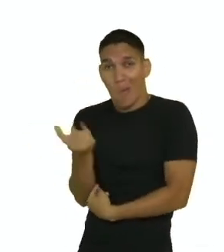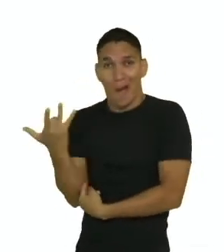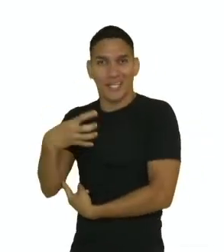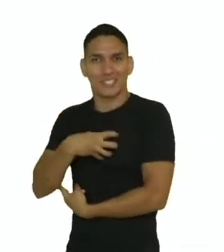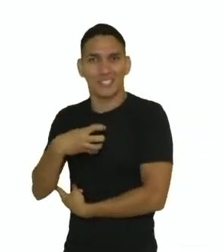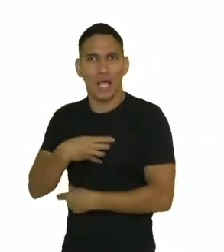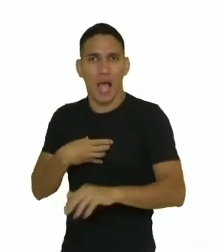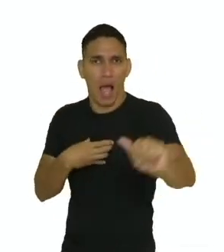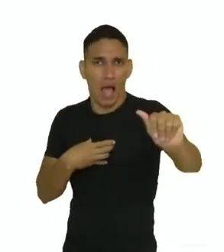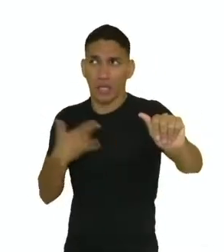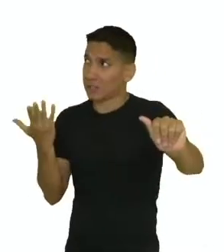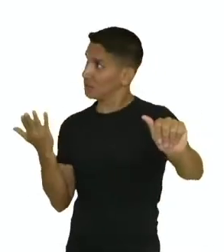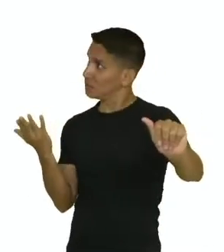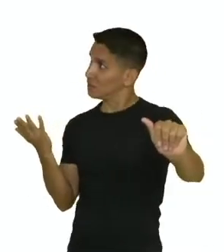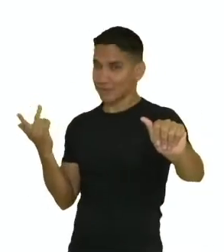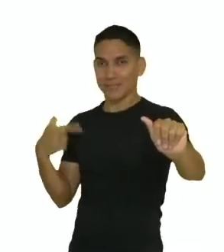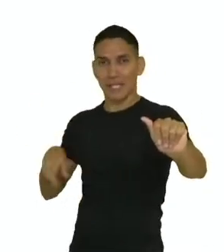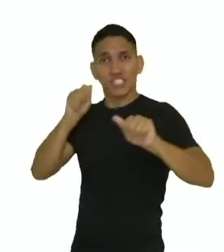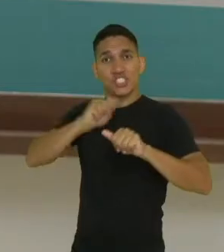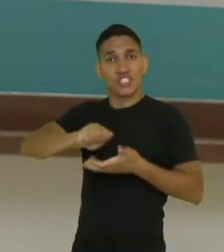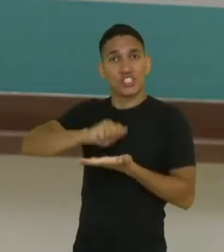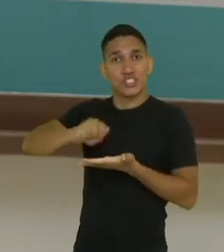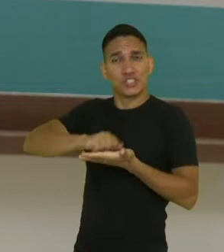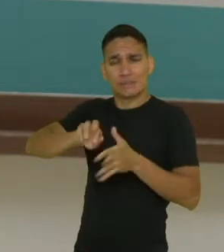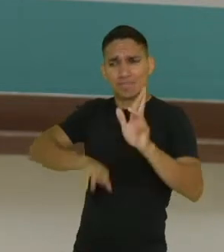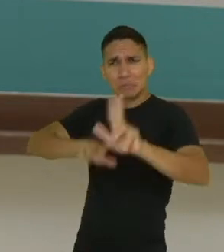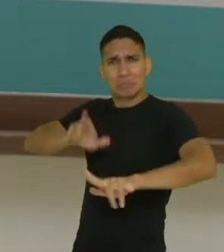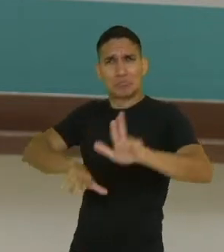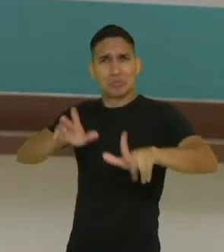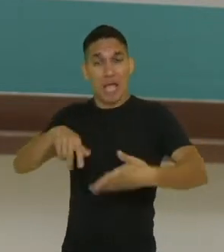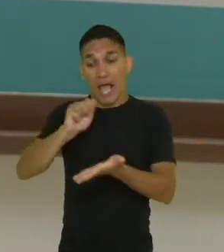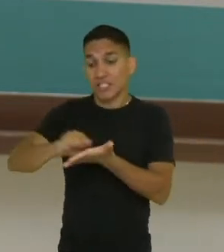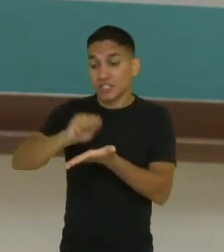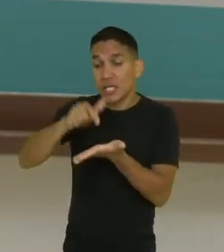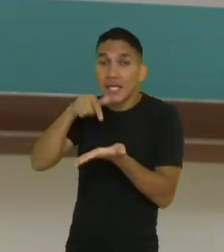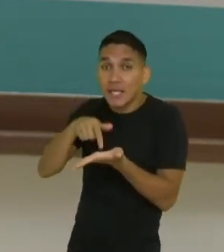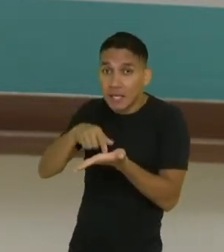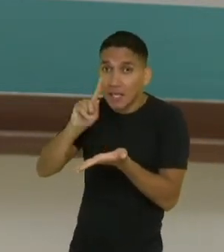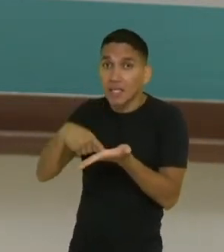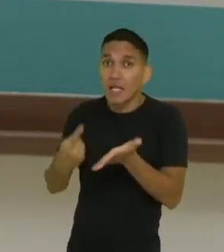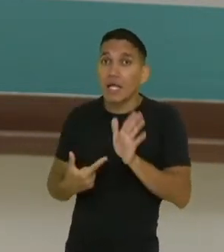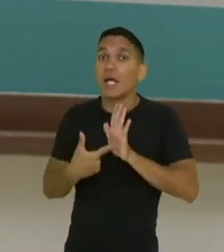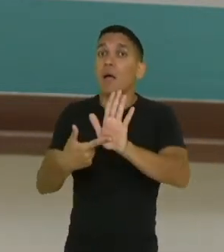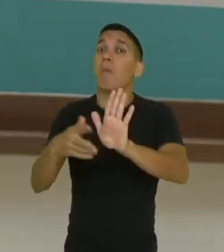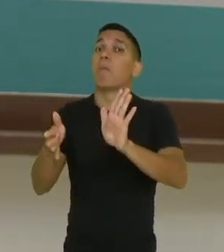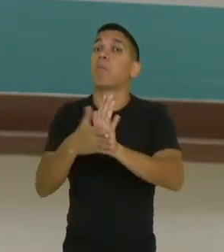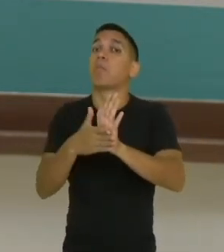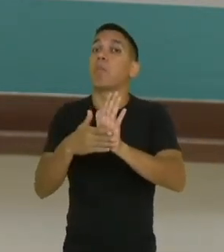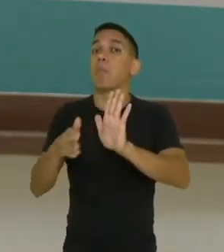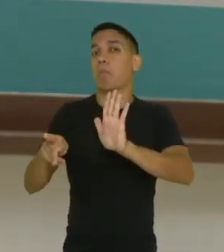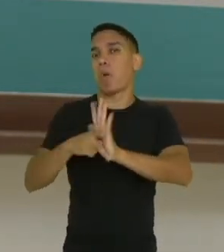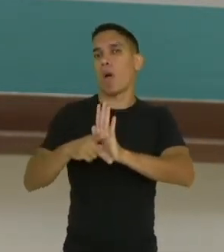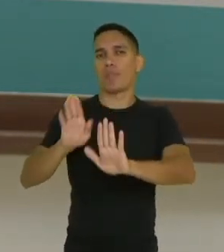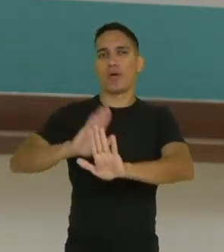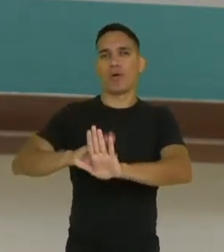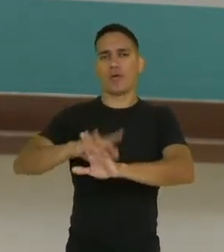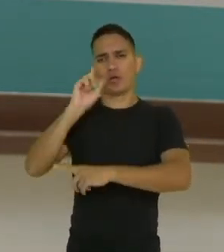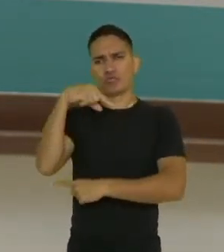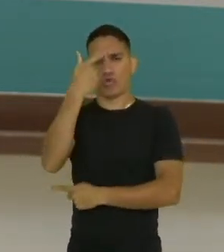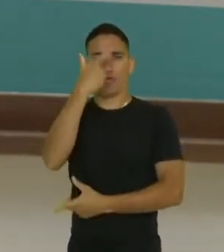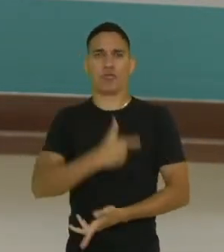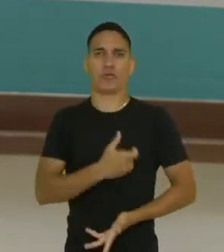o A, por exemplo, aqui pode ser escrito. A escrita, ela fala muito da nossa identidade. Cada um de nós temos uma